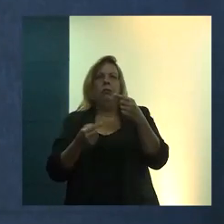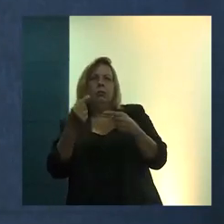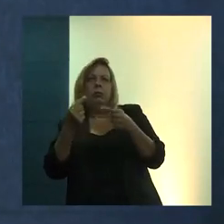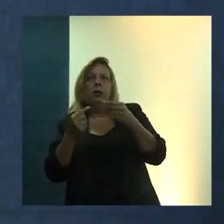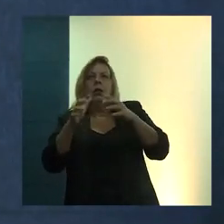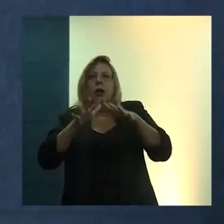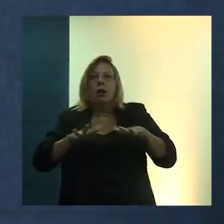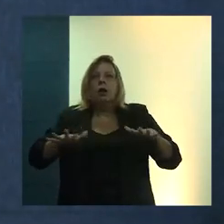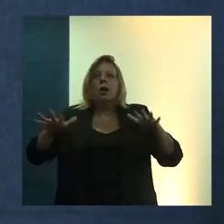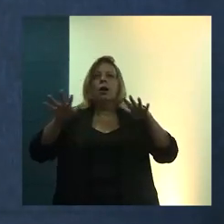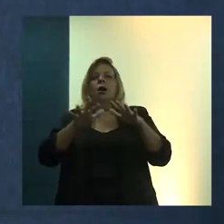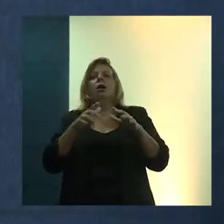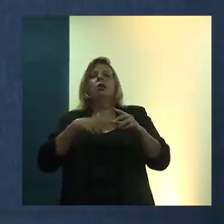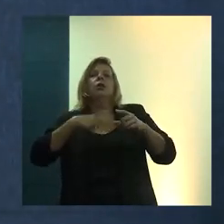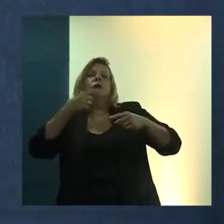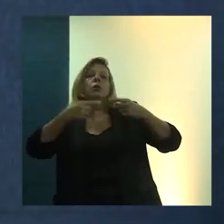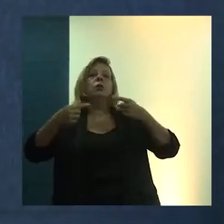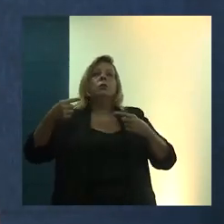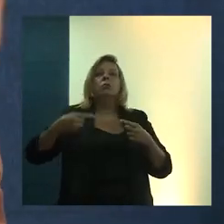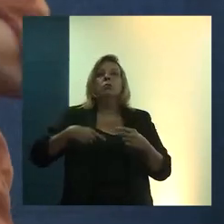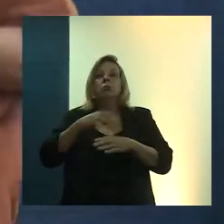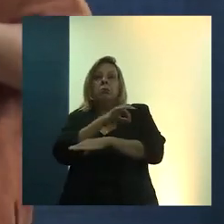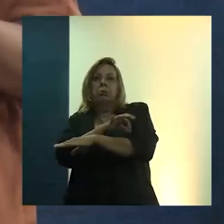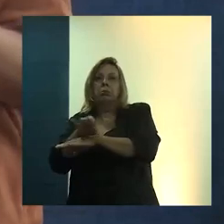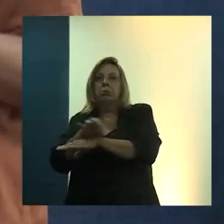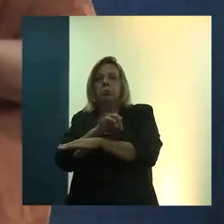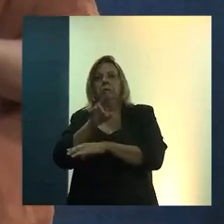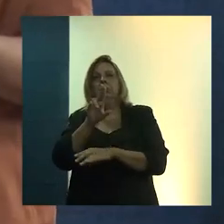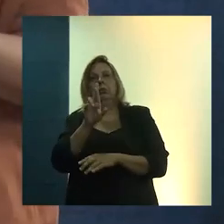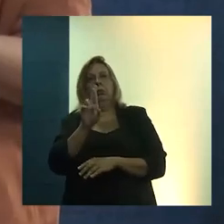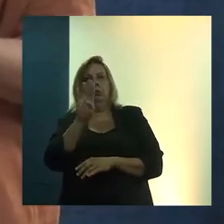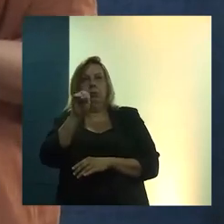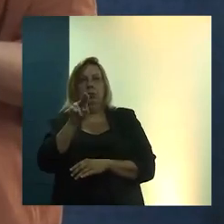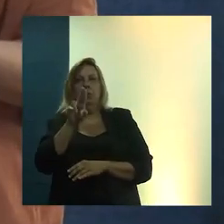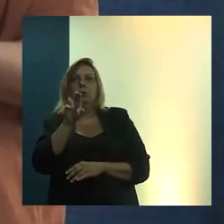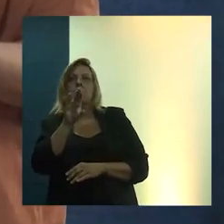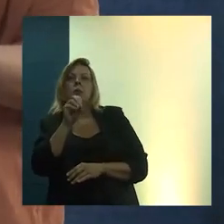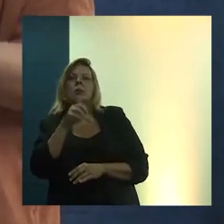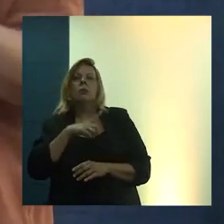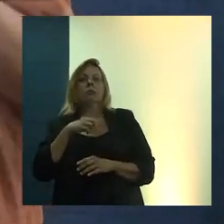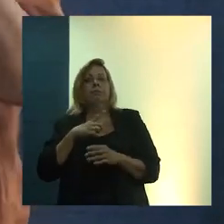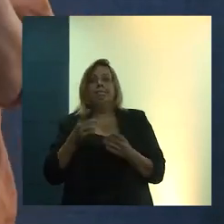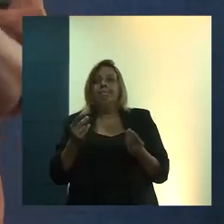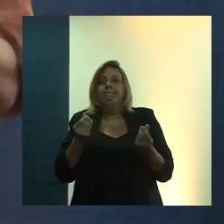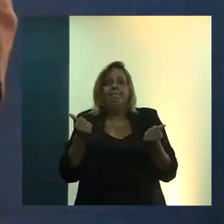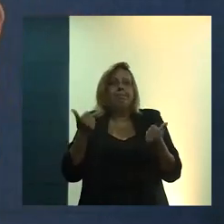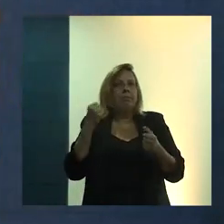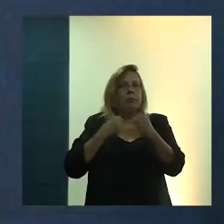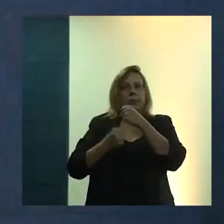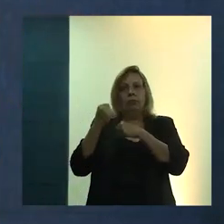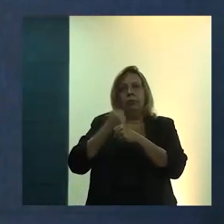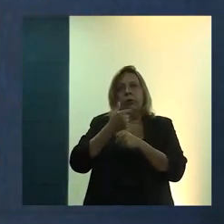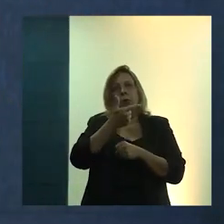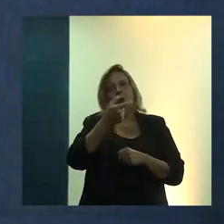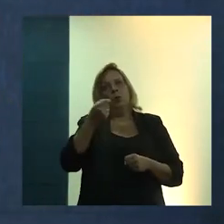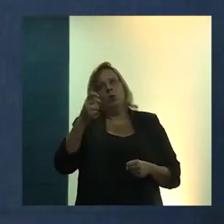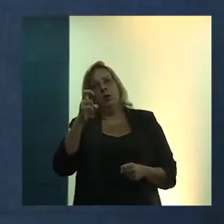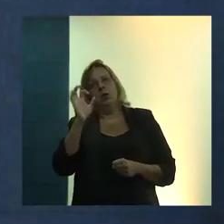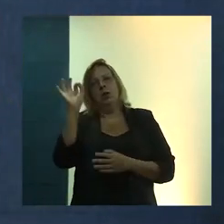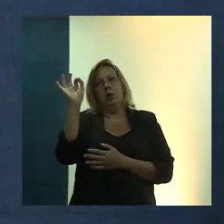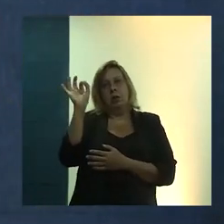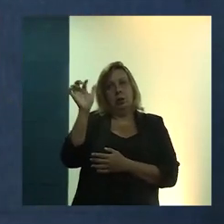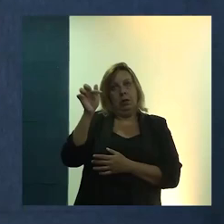de atuação de arquitetura e urbanismo em crise, como demonstra a pesquisa de 2005, 7% dos